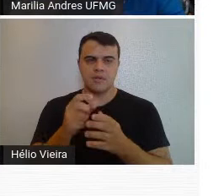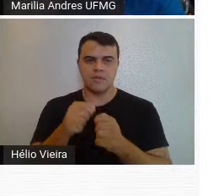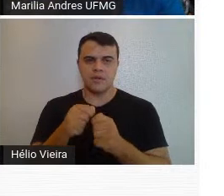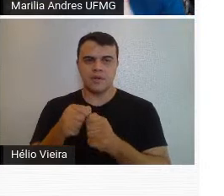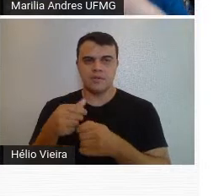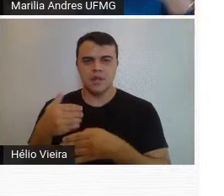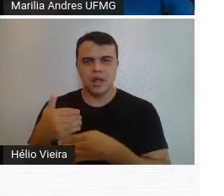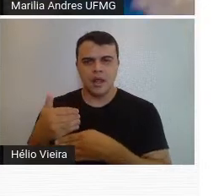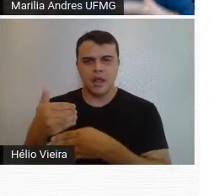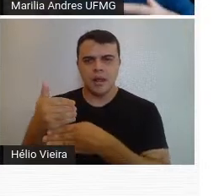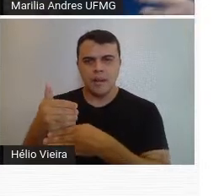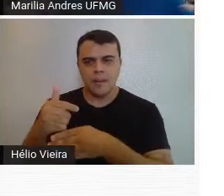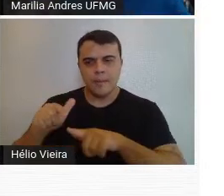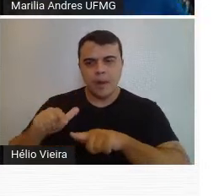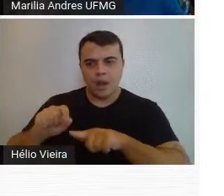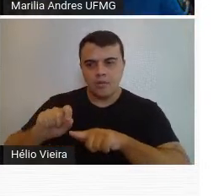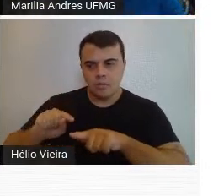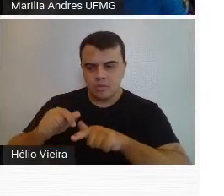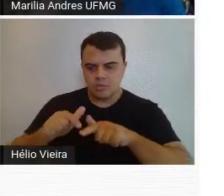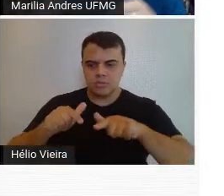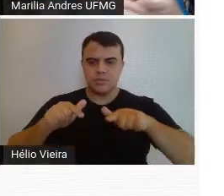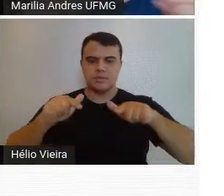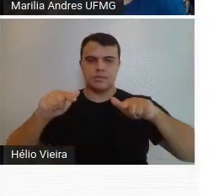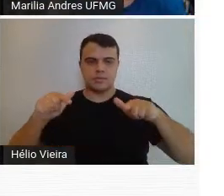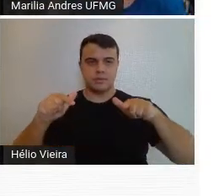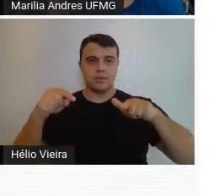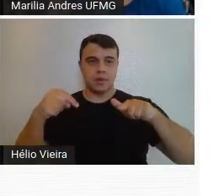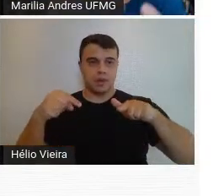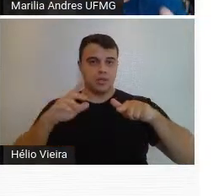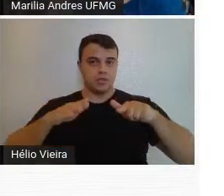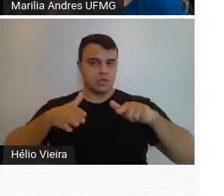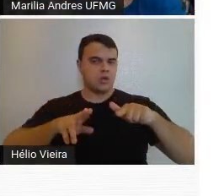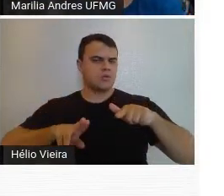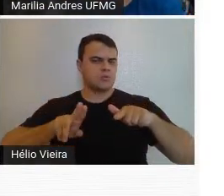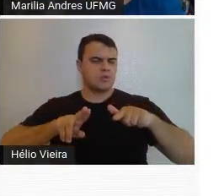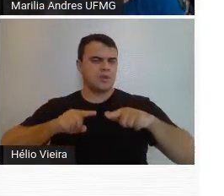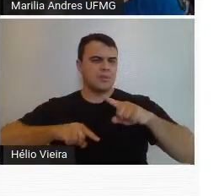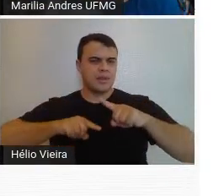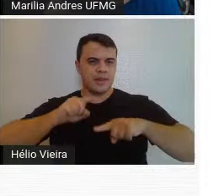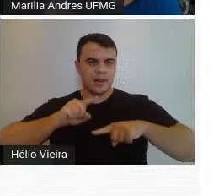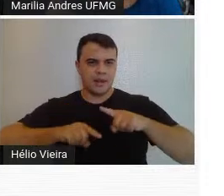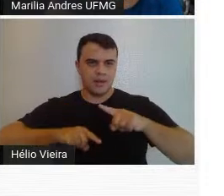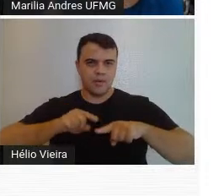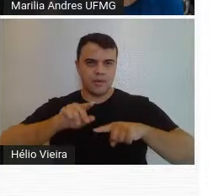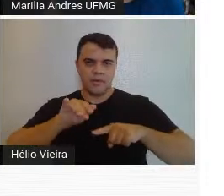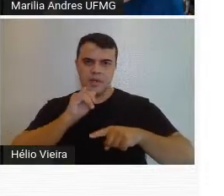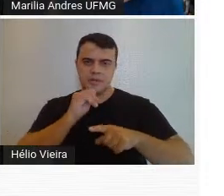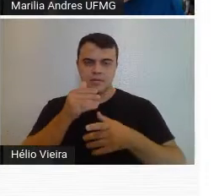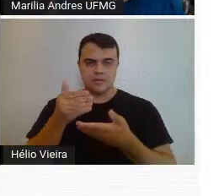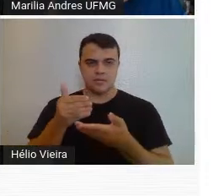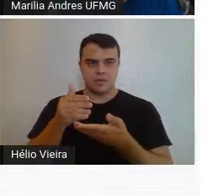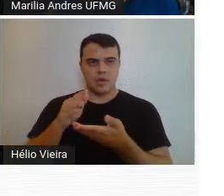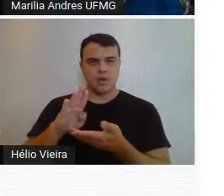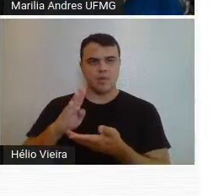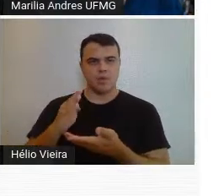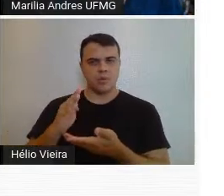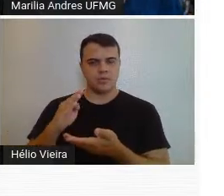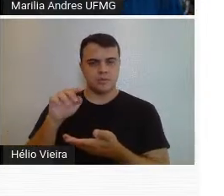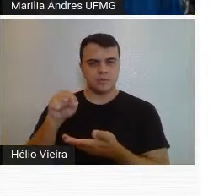para depois aumentar a maquete e já usando um material como no caso aqui, o bronze.